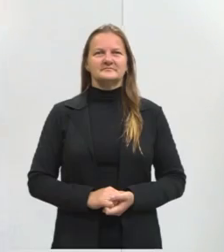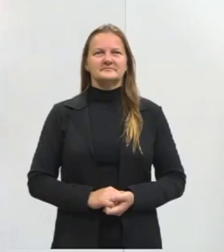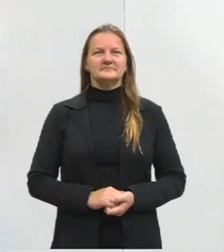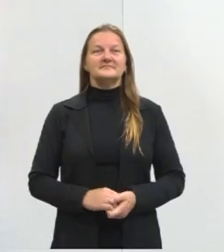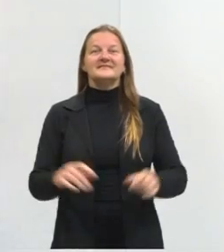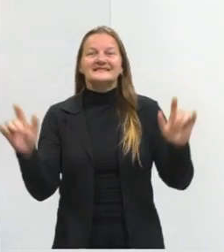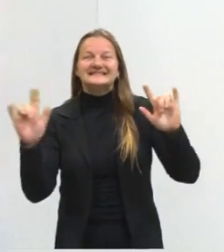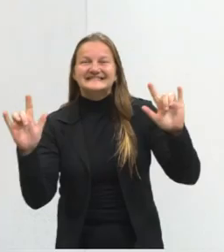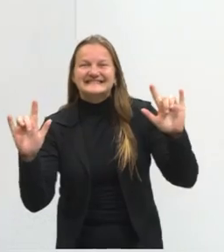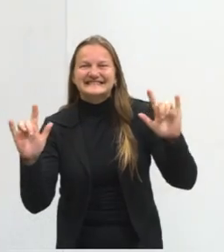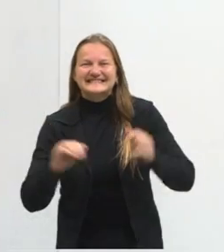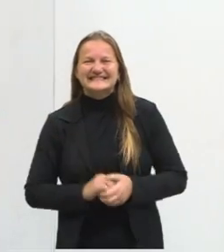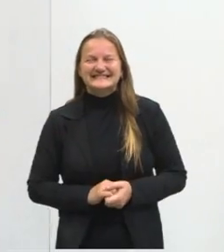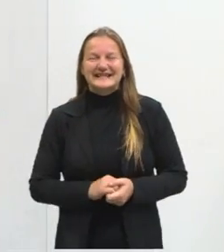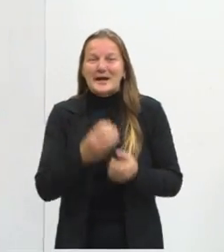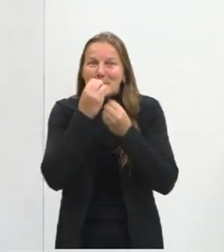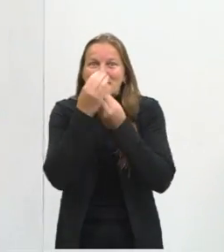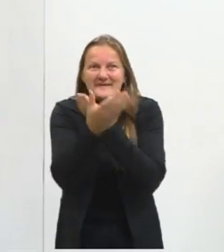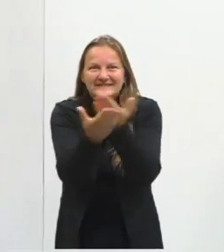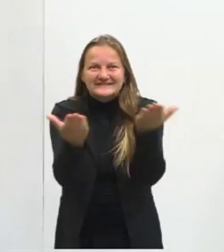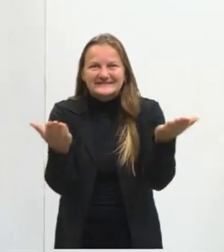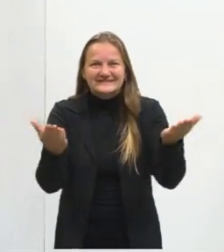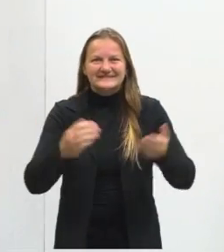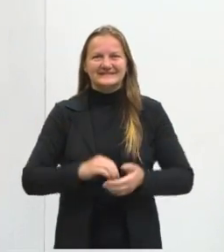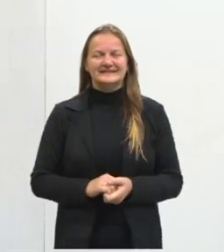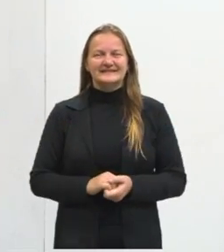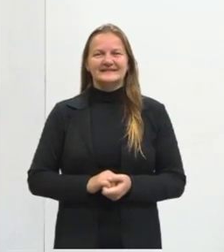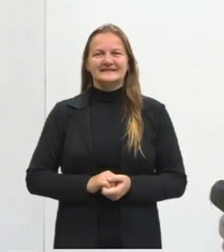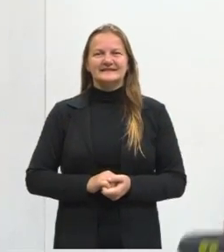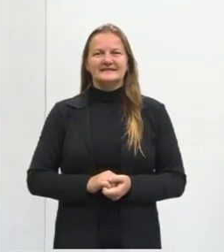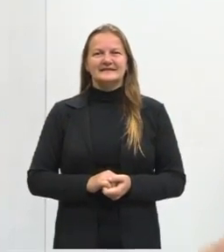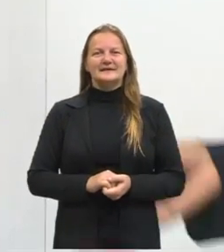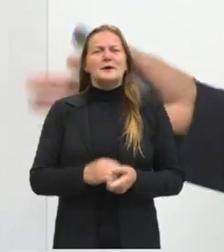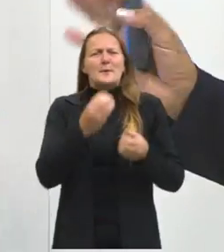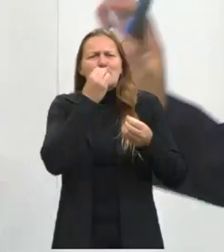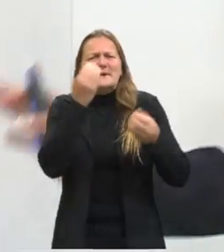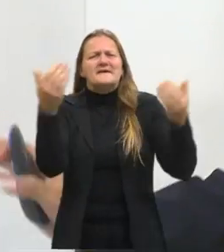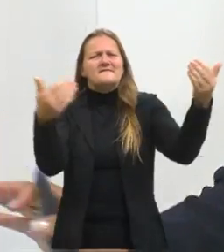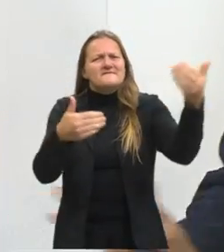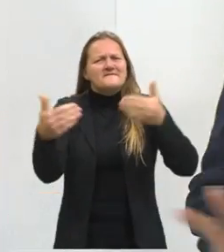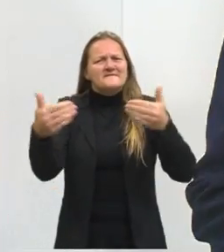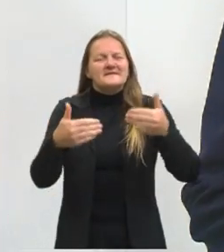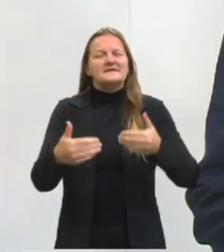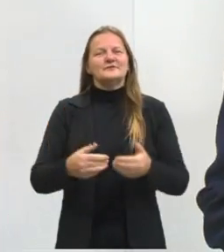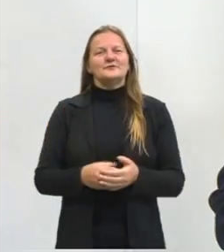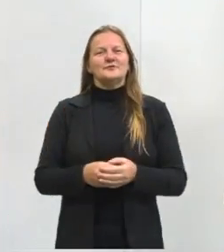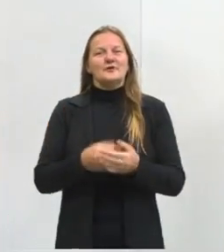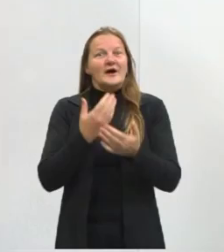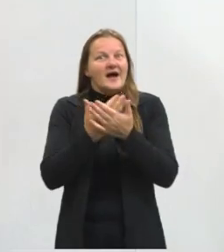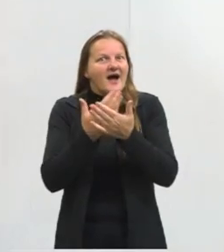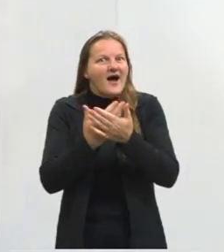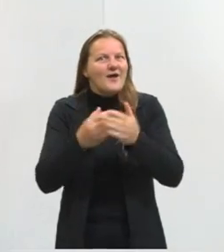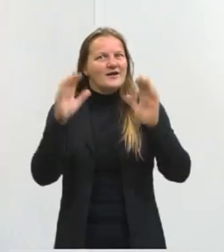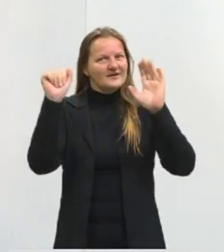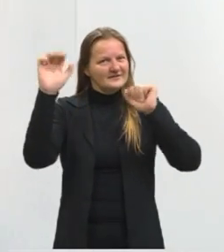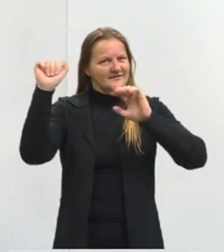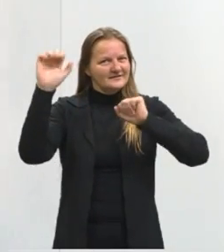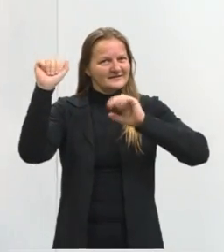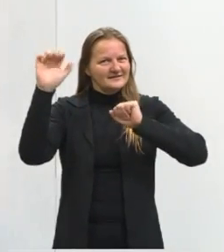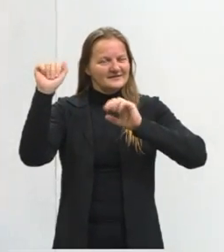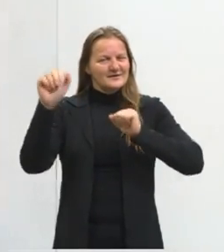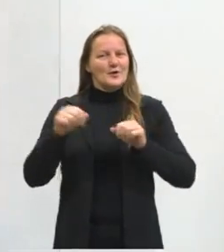Olá, como estás? Bem-vindos a mais uma classe de língua espanhola do